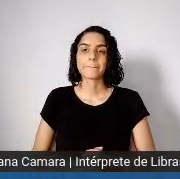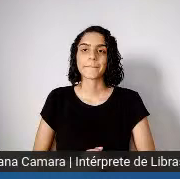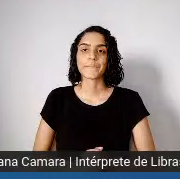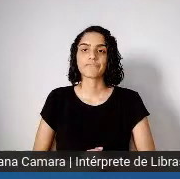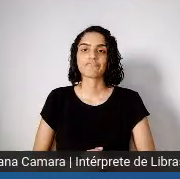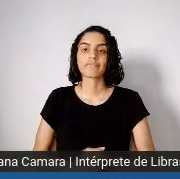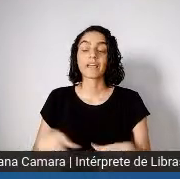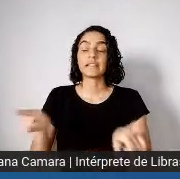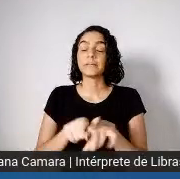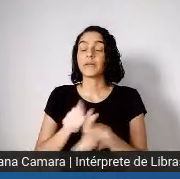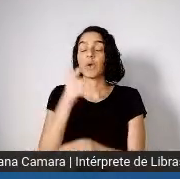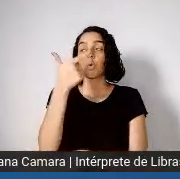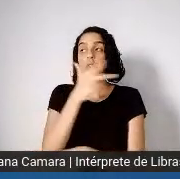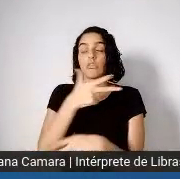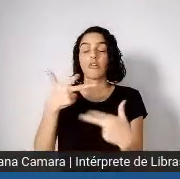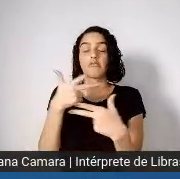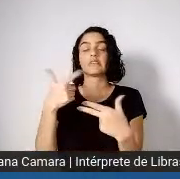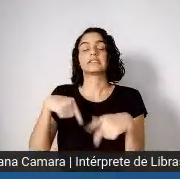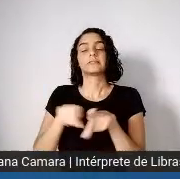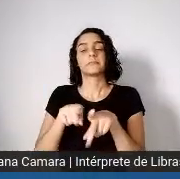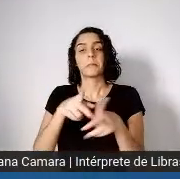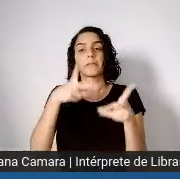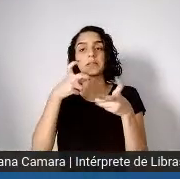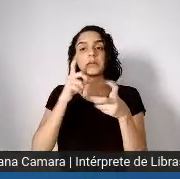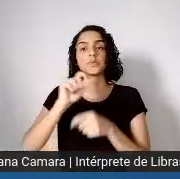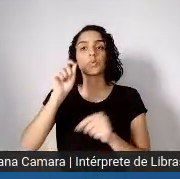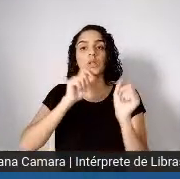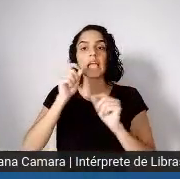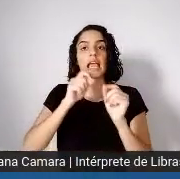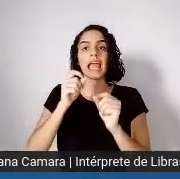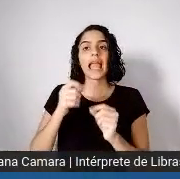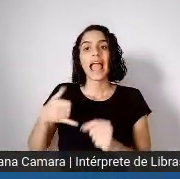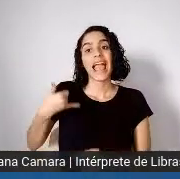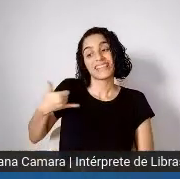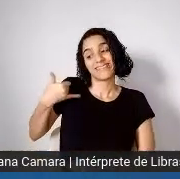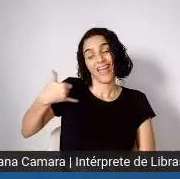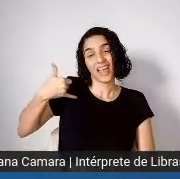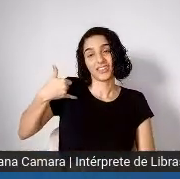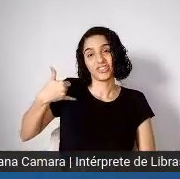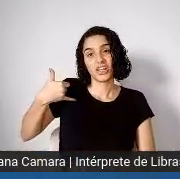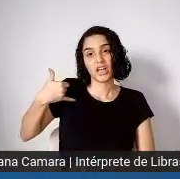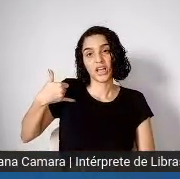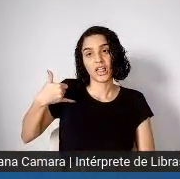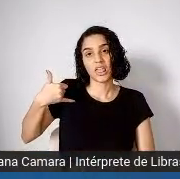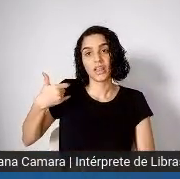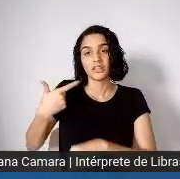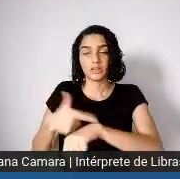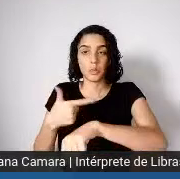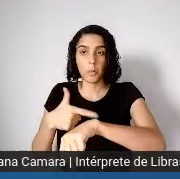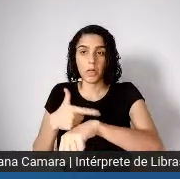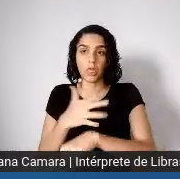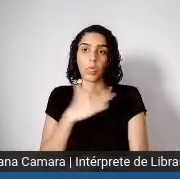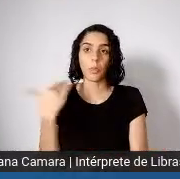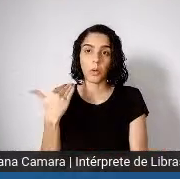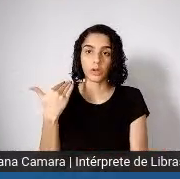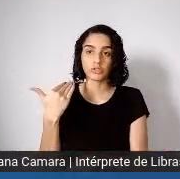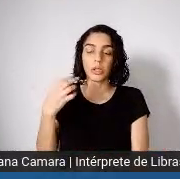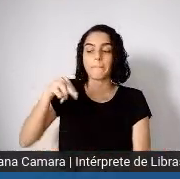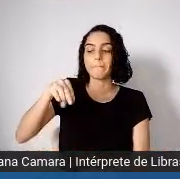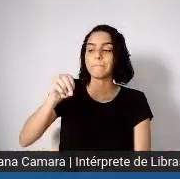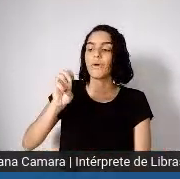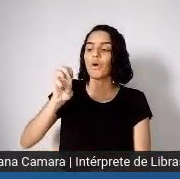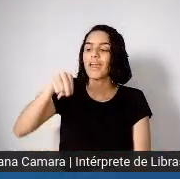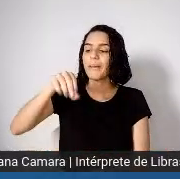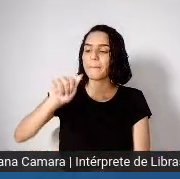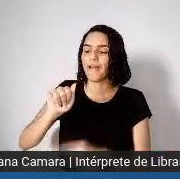Outra coisa que o mapa da desigualdade trouxe, a idade média ao morrer, não é taxa de mortalidade, a idade média ao morrer. Em Moema, que é um bairro rico, a idade